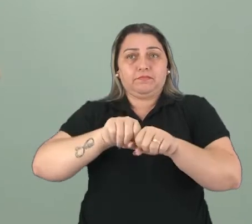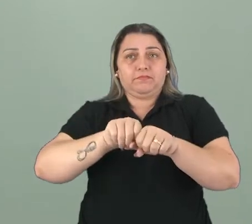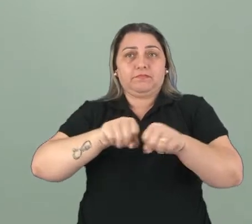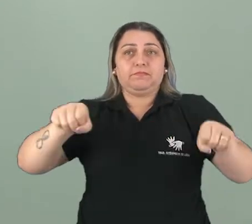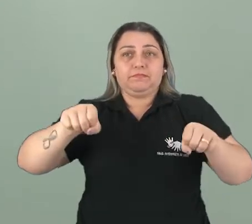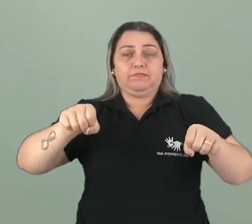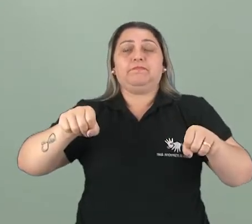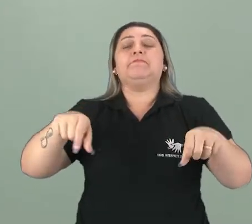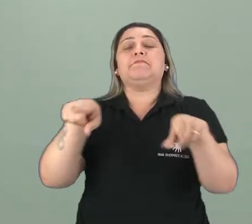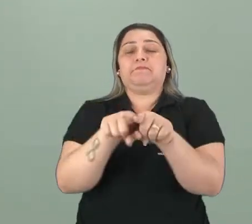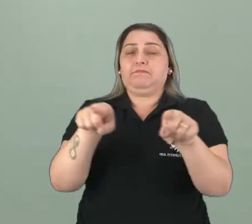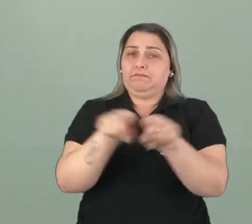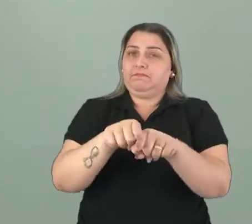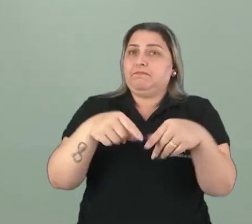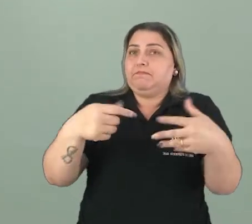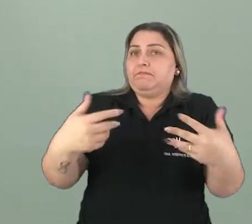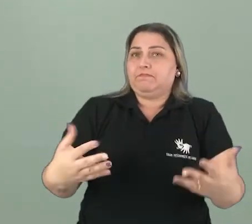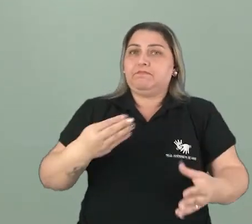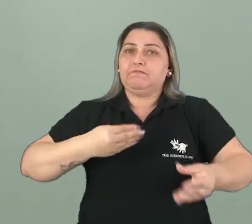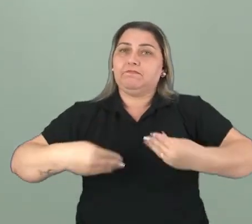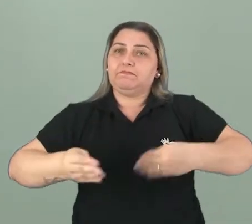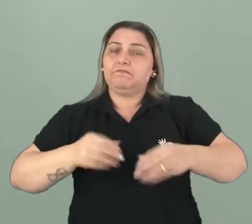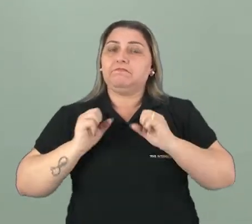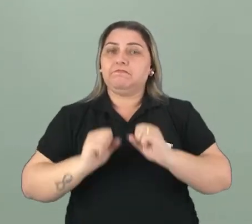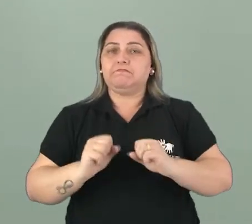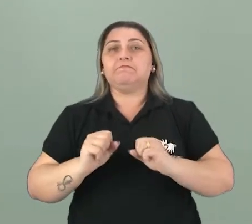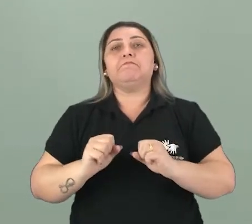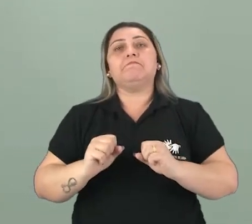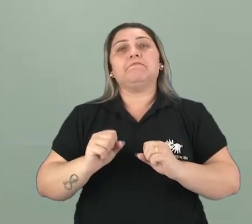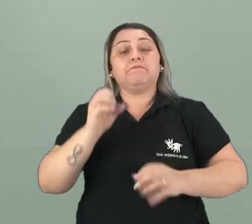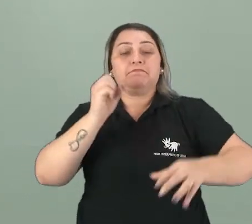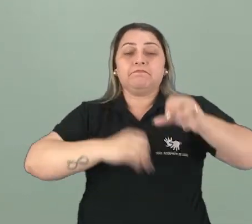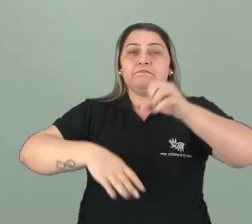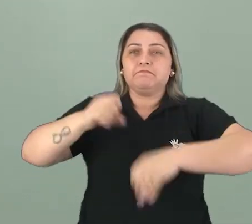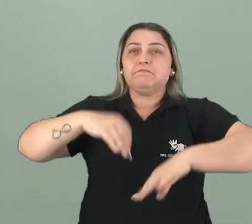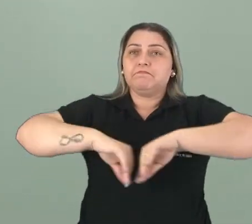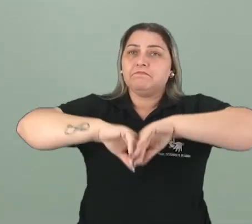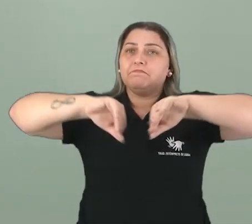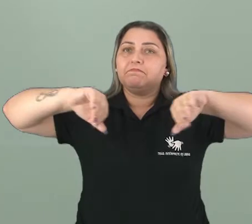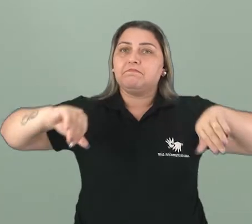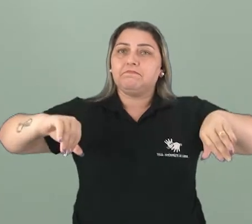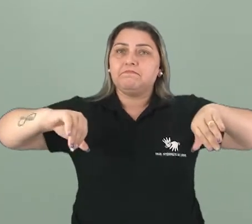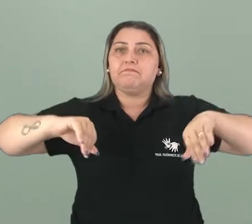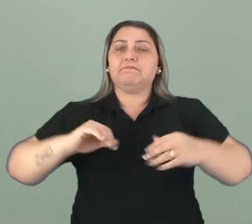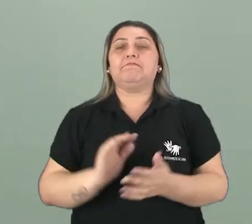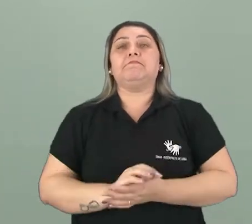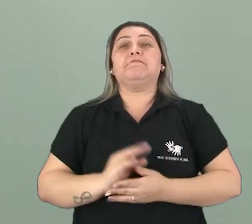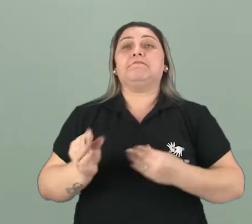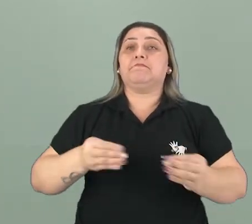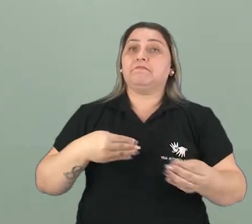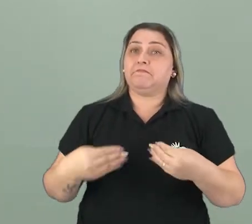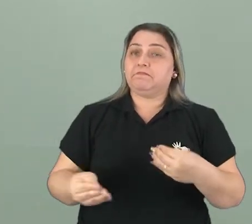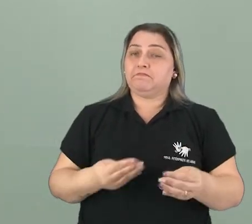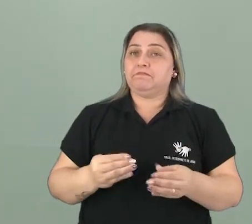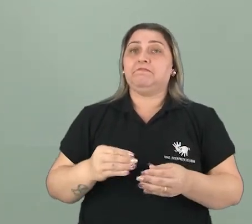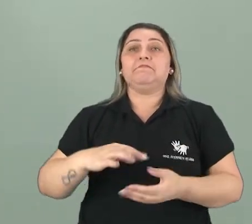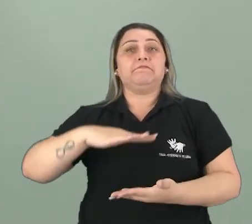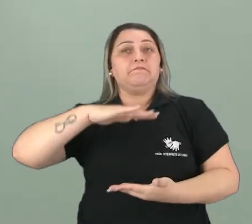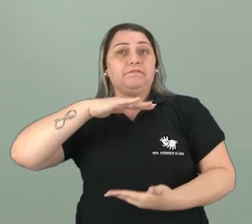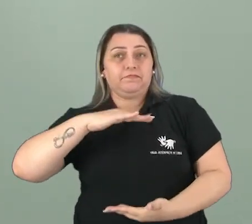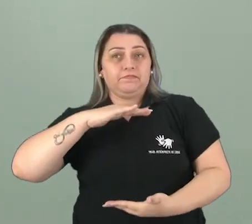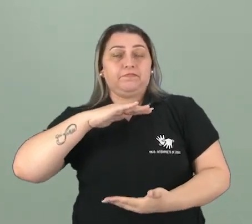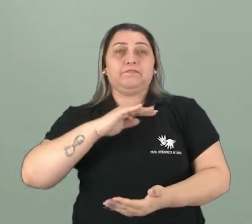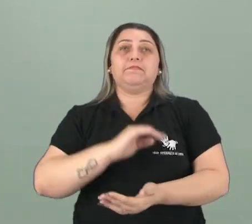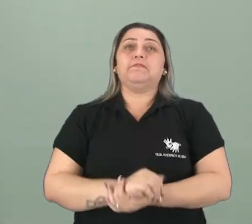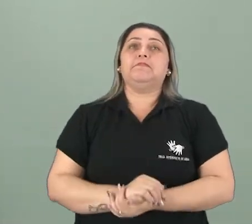sacolas também plásticas. Nós podemos pegar essa sacola plástica e jogar os plásticos todos numa sacola